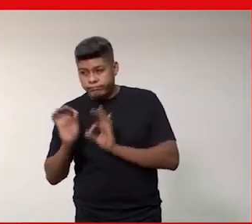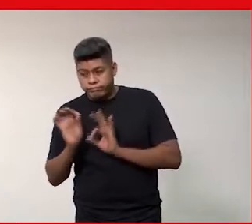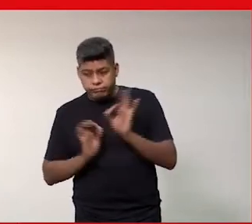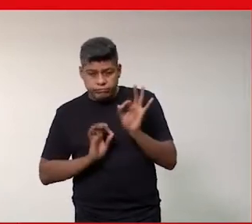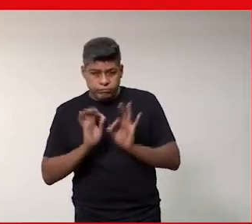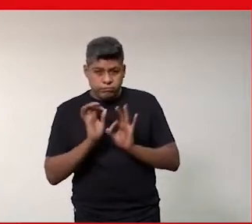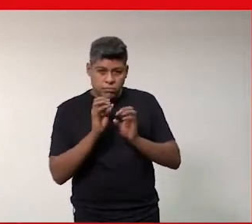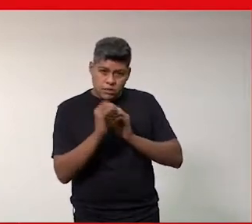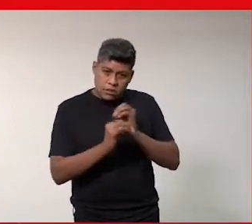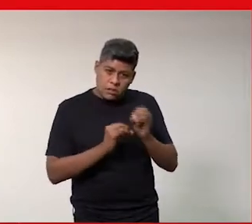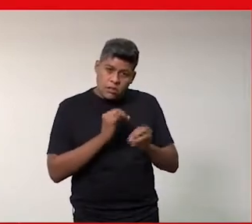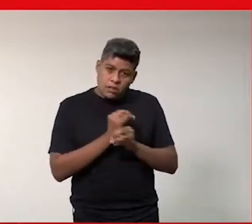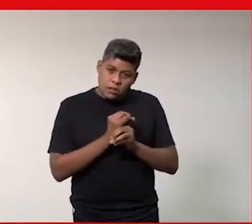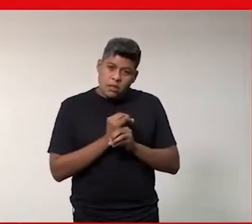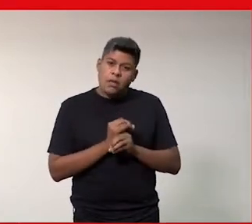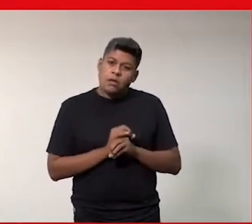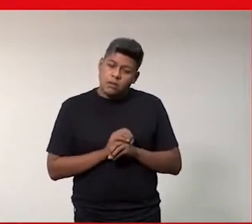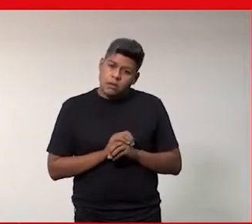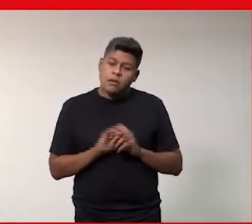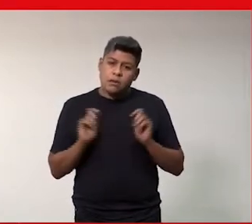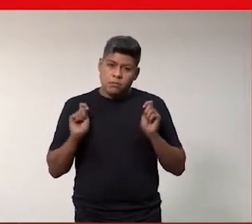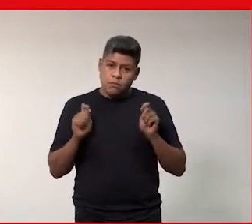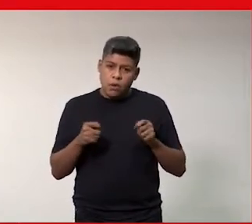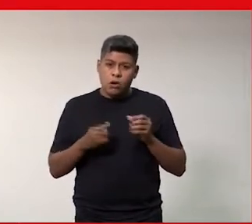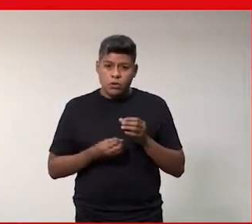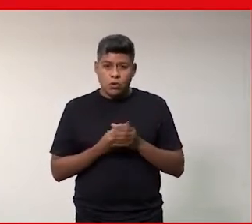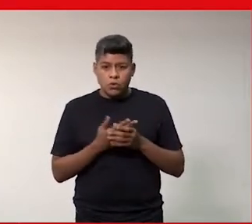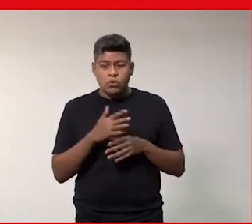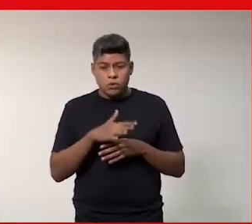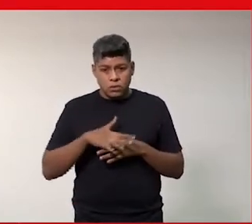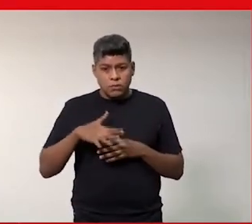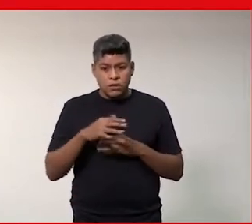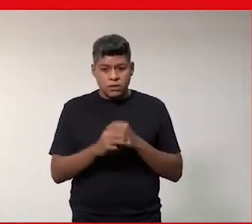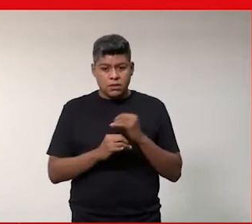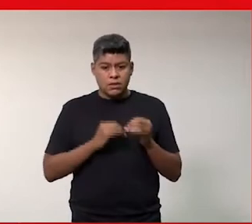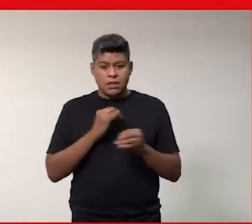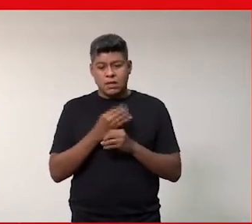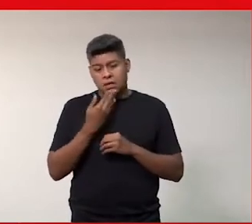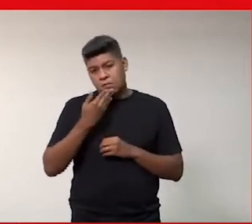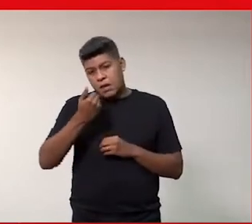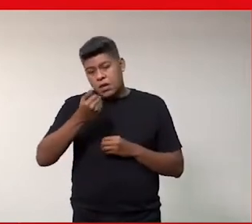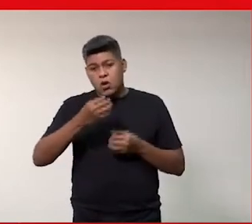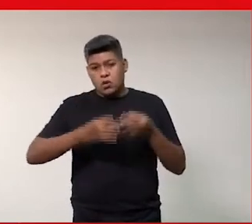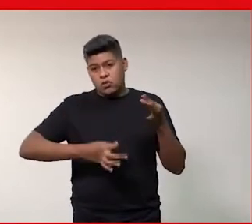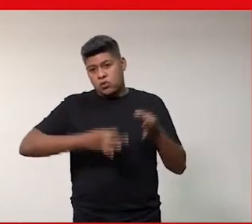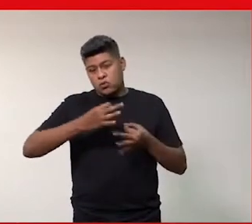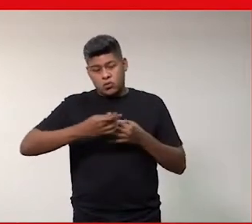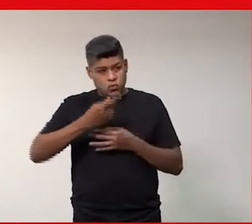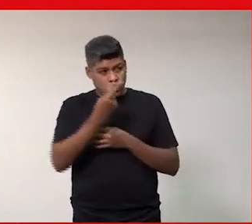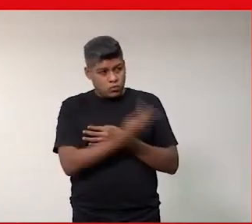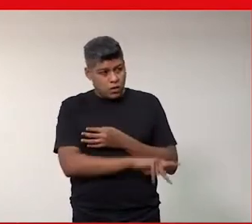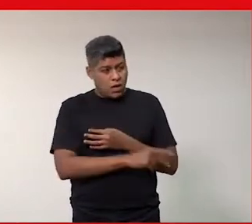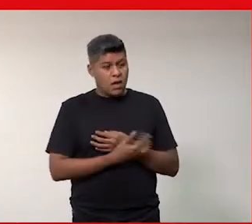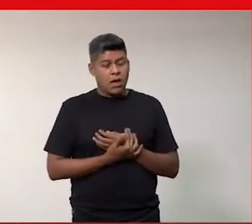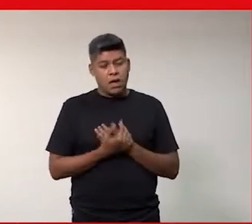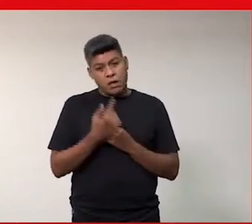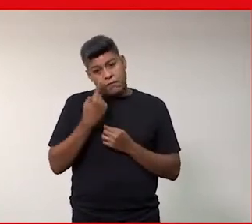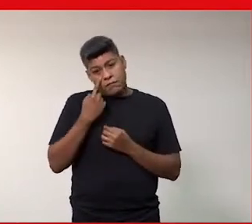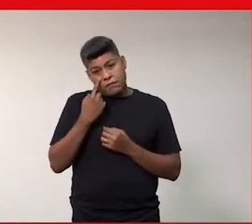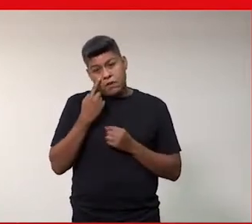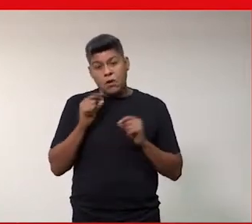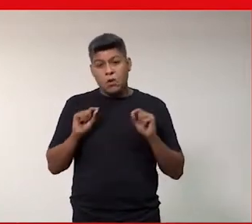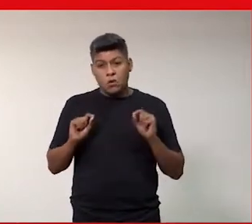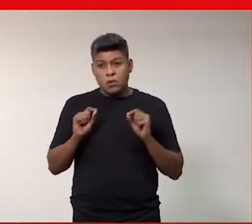da área de internet como que nós podemos construir um ambiente da internet melhor e mais justo para elas tendo em vista que